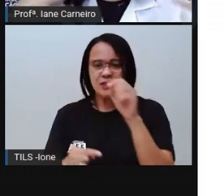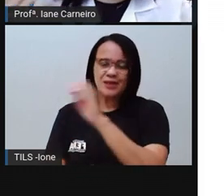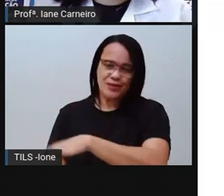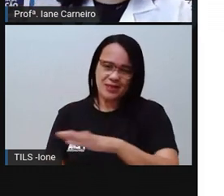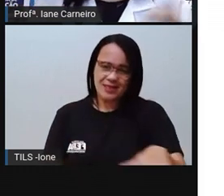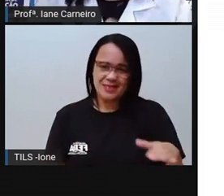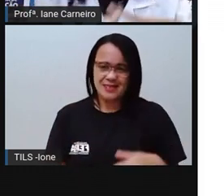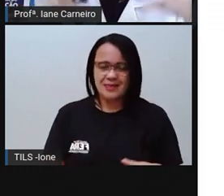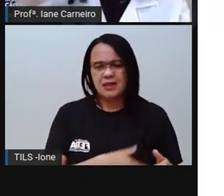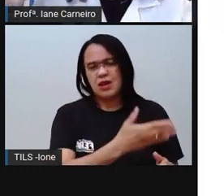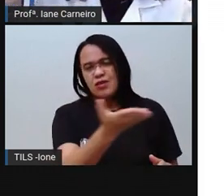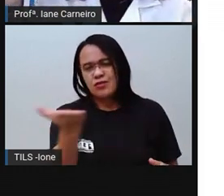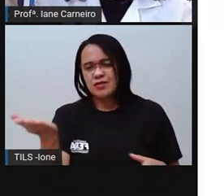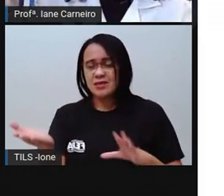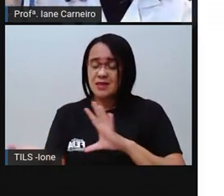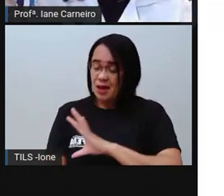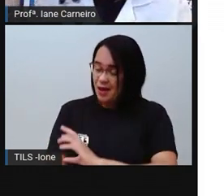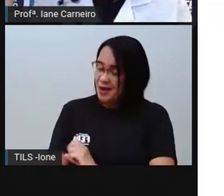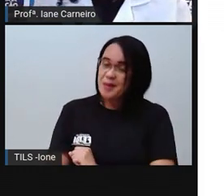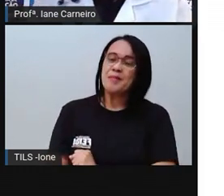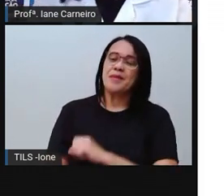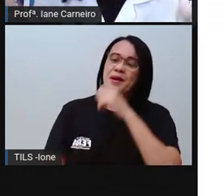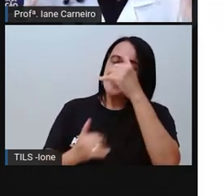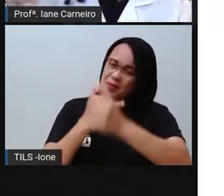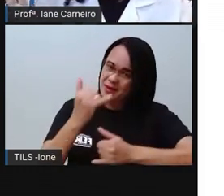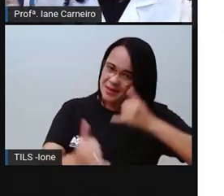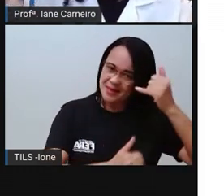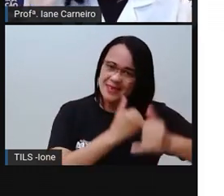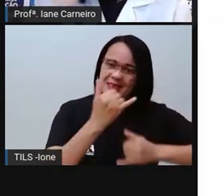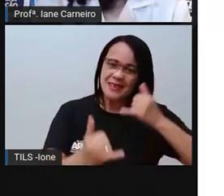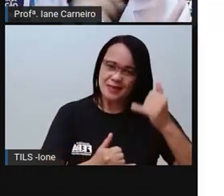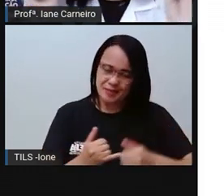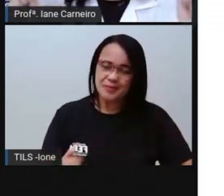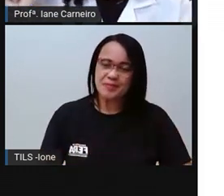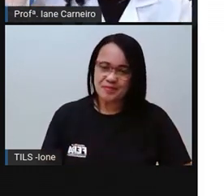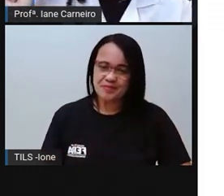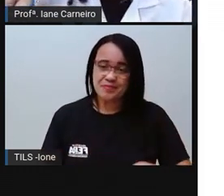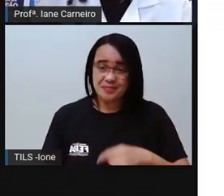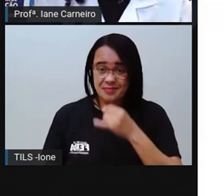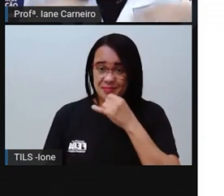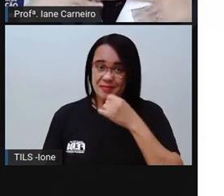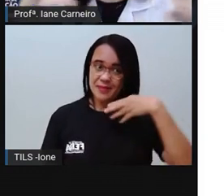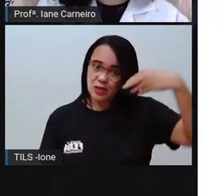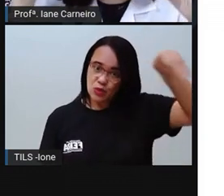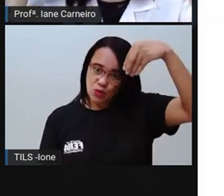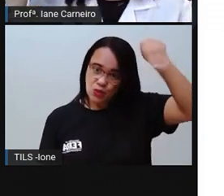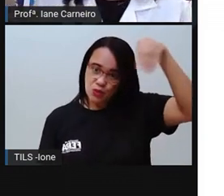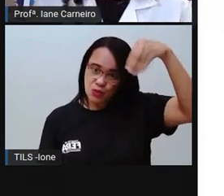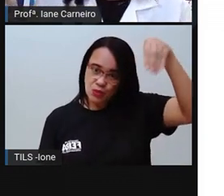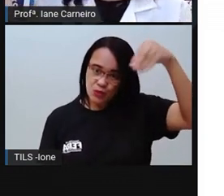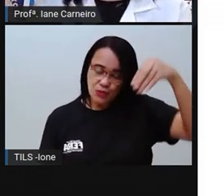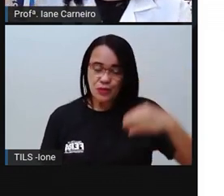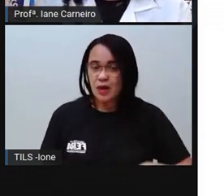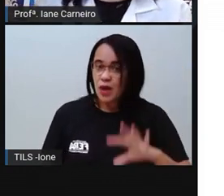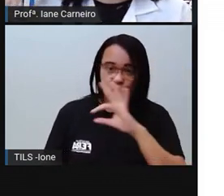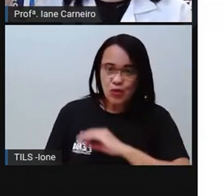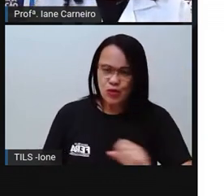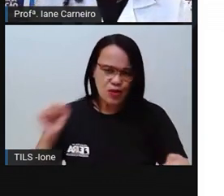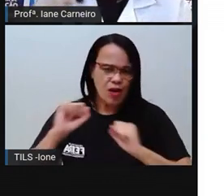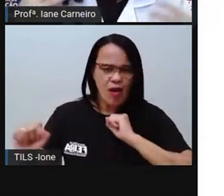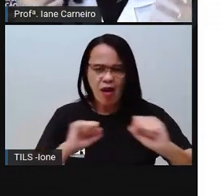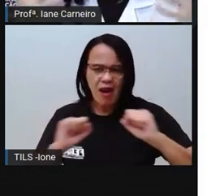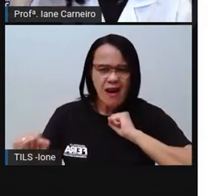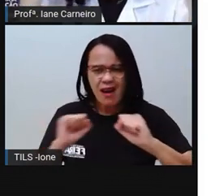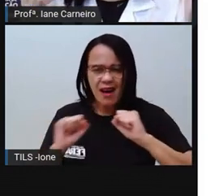amem, né, lá no recreio da escola de vocês, quando a Pró fala, quando toca o sinal do recreio, sai todo mundo correndo para brincar, né?